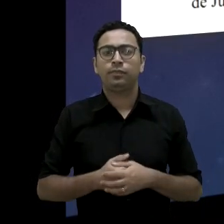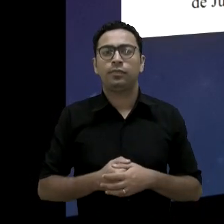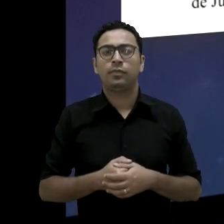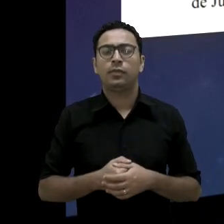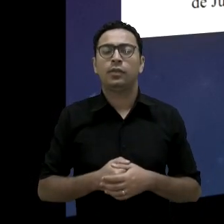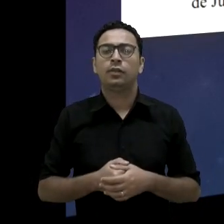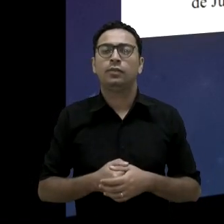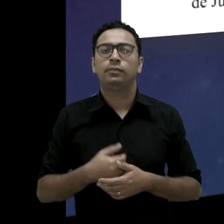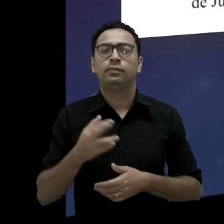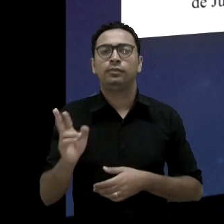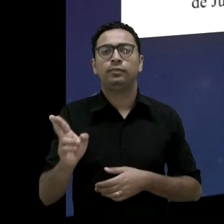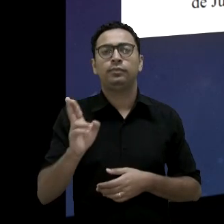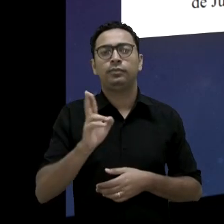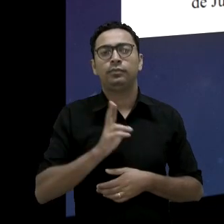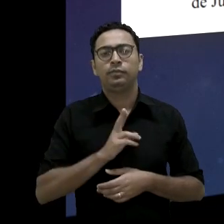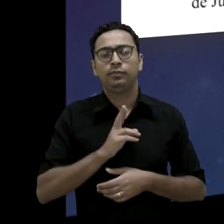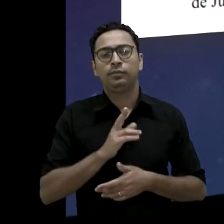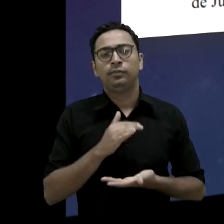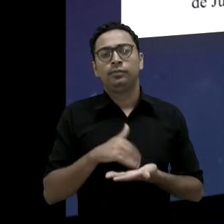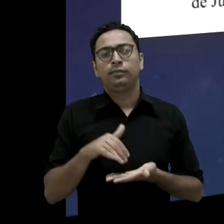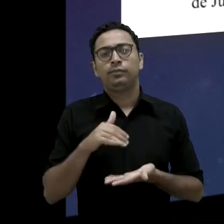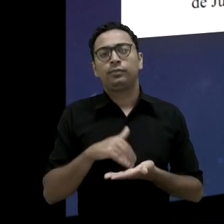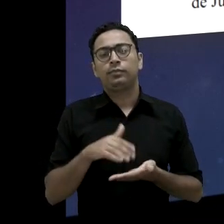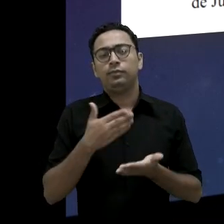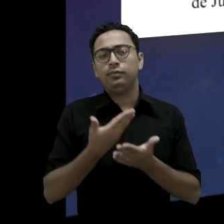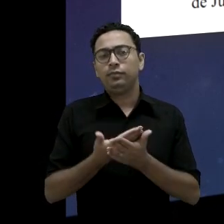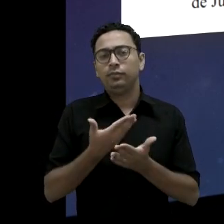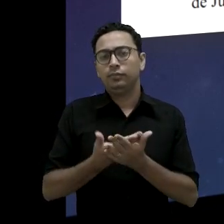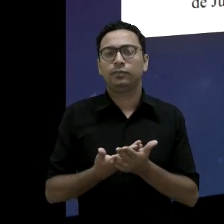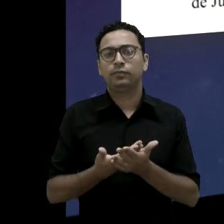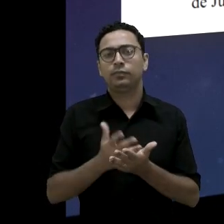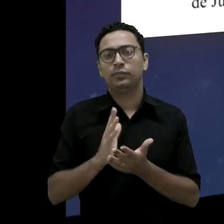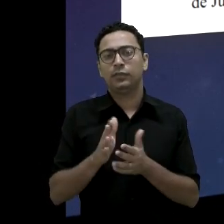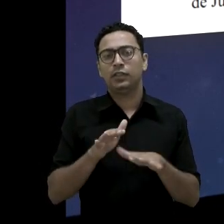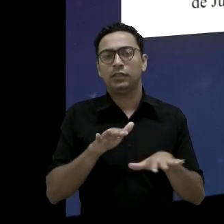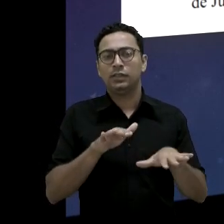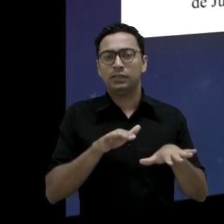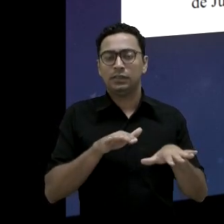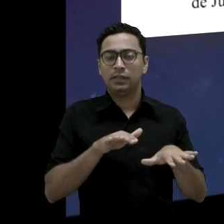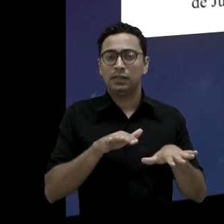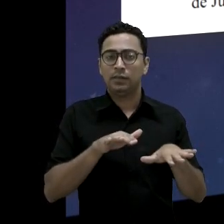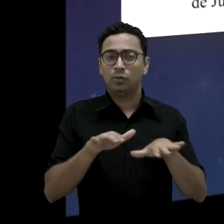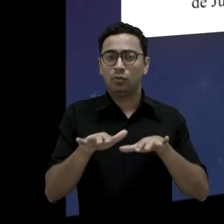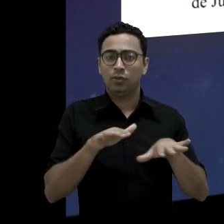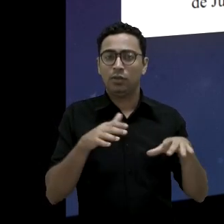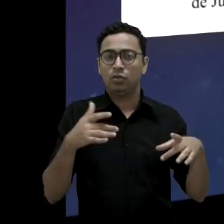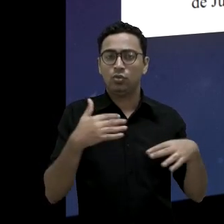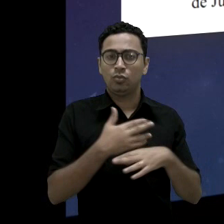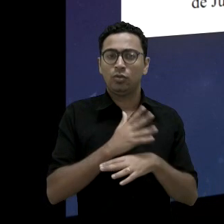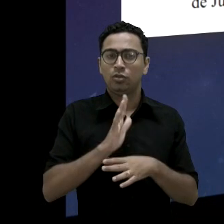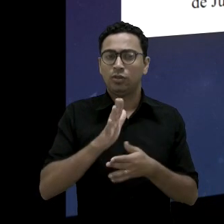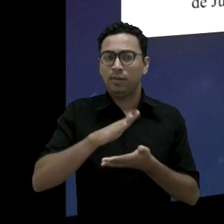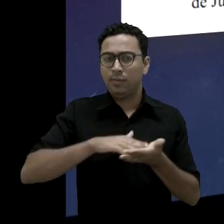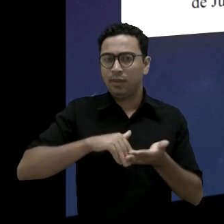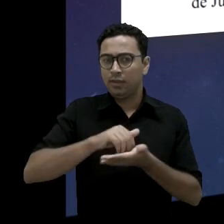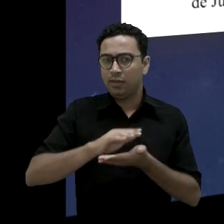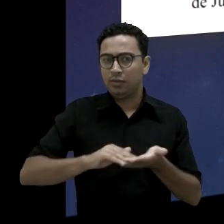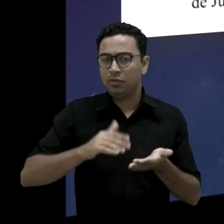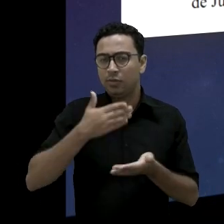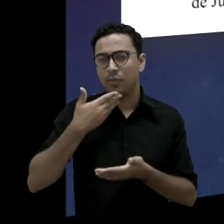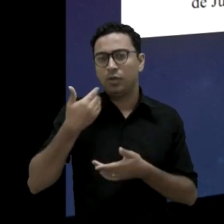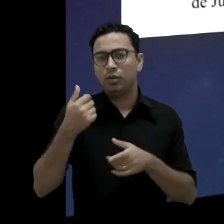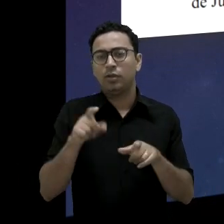Igreja Matriz, então está em estudo pela Secretaria de Mobilidade, eles estão fazendo pinturas, vão melhorar a